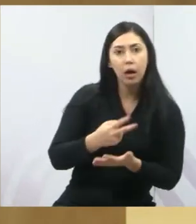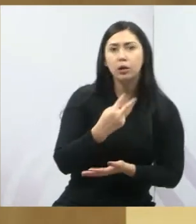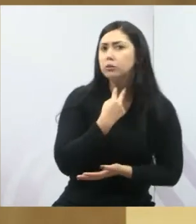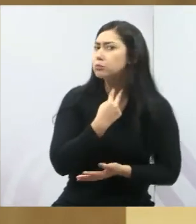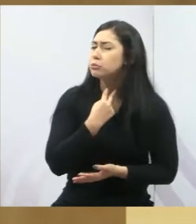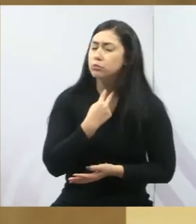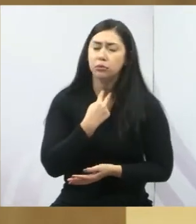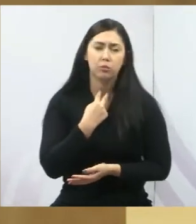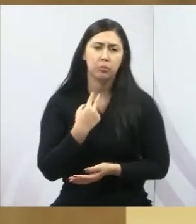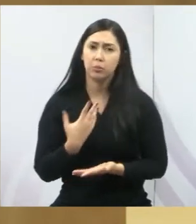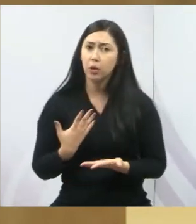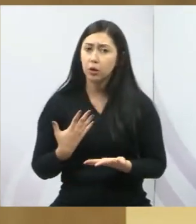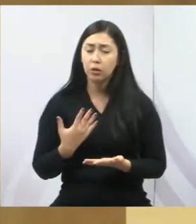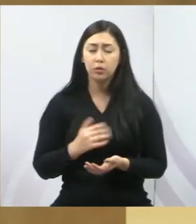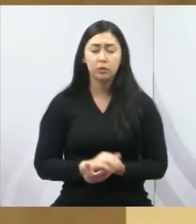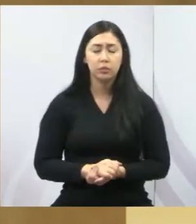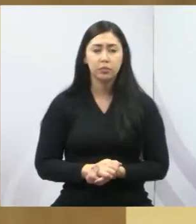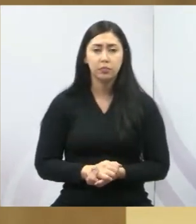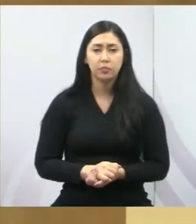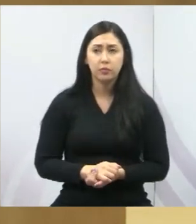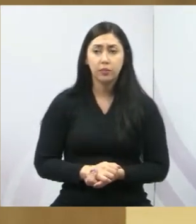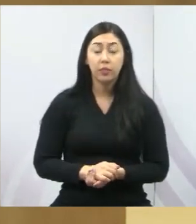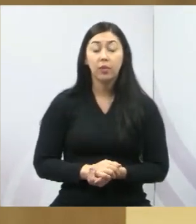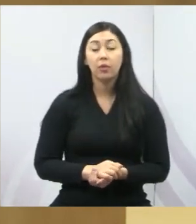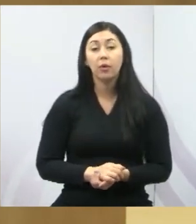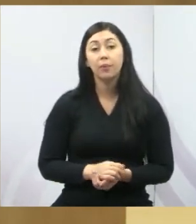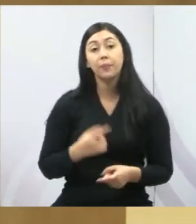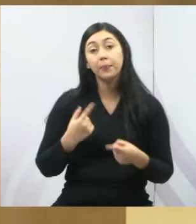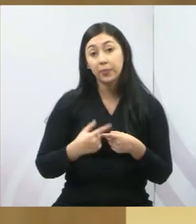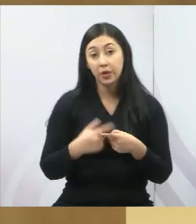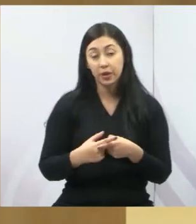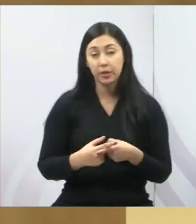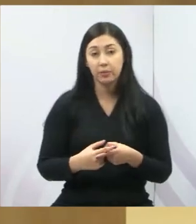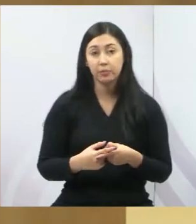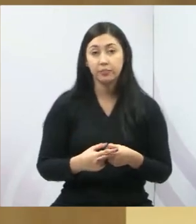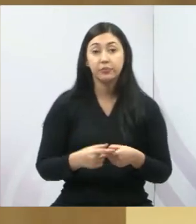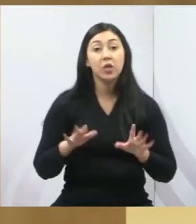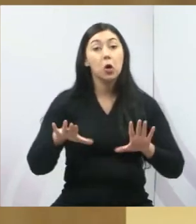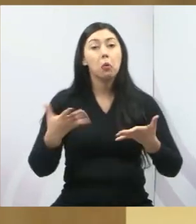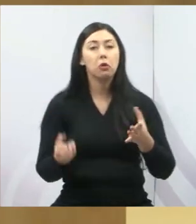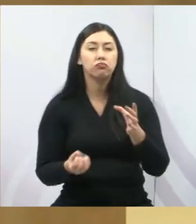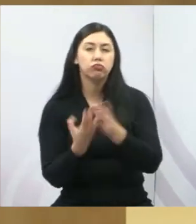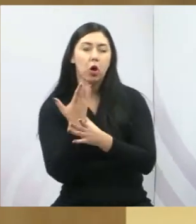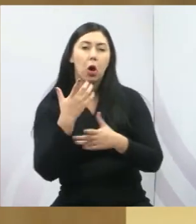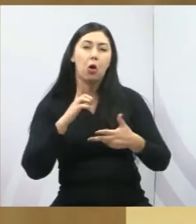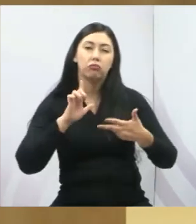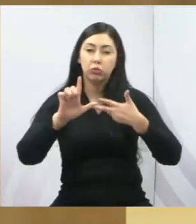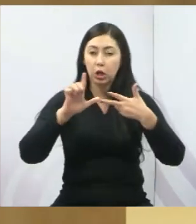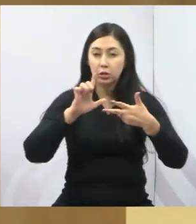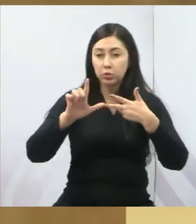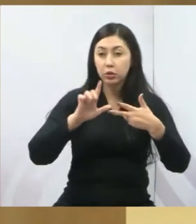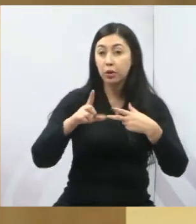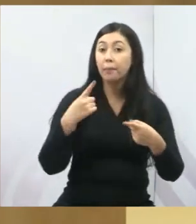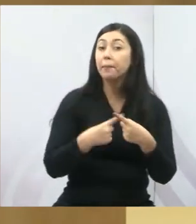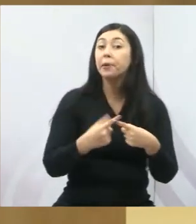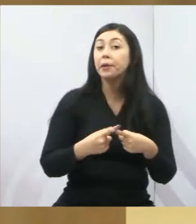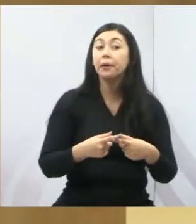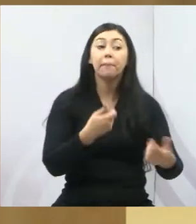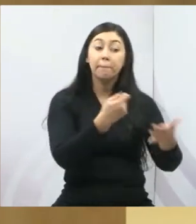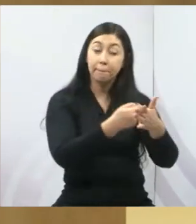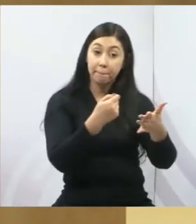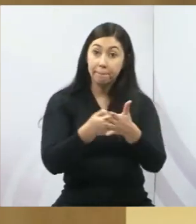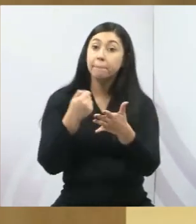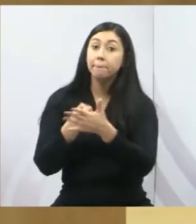as promessas do programa de governo. Até porque, quando se criou o legislativo, foi exatamente para isso. É a